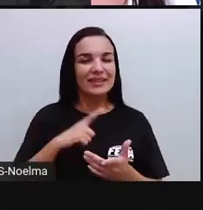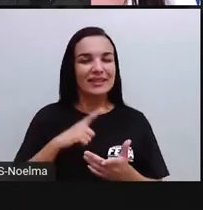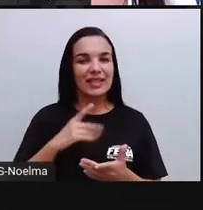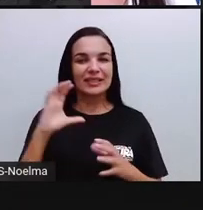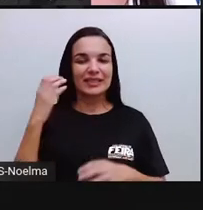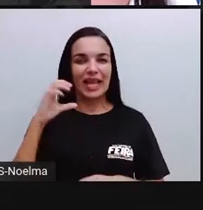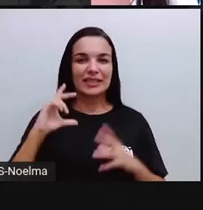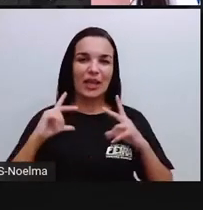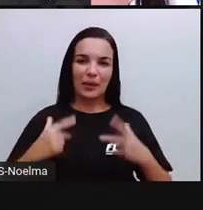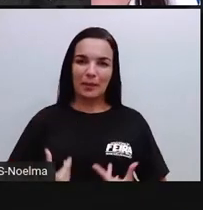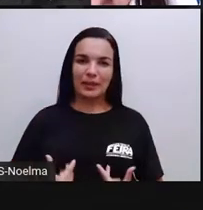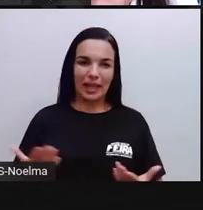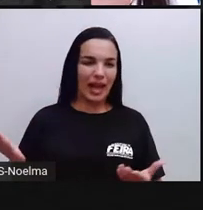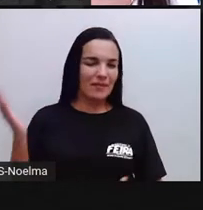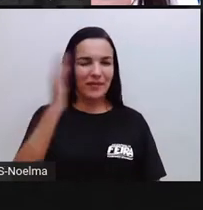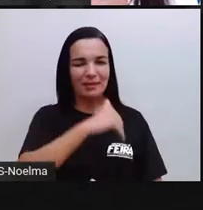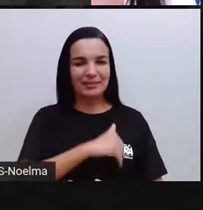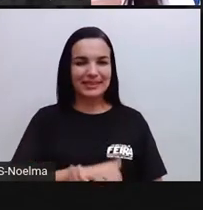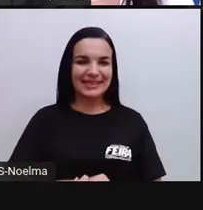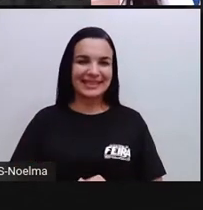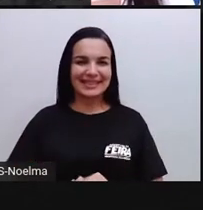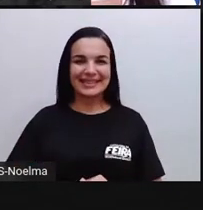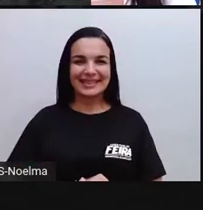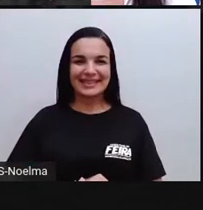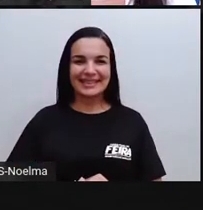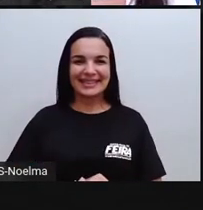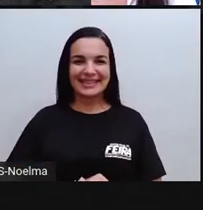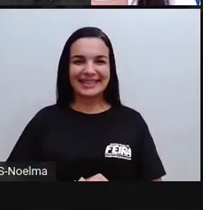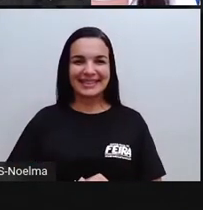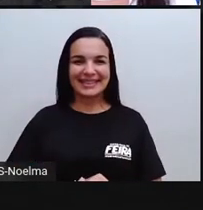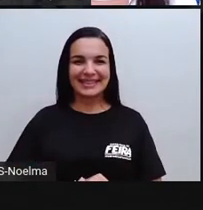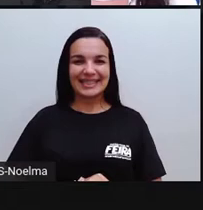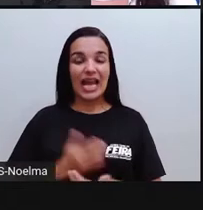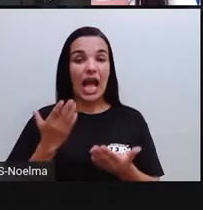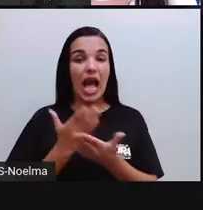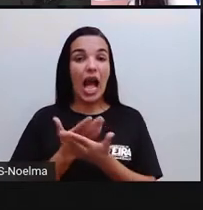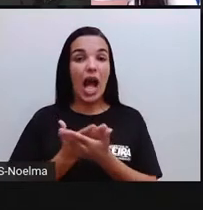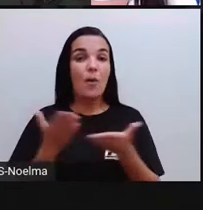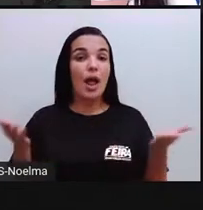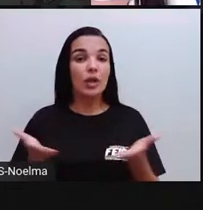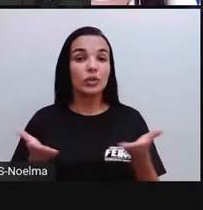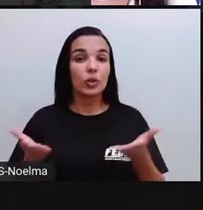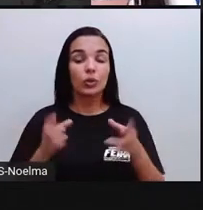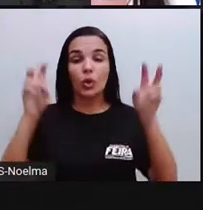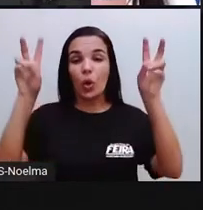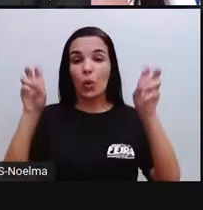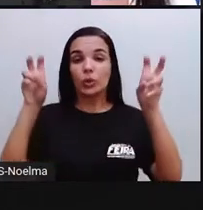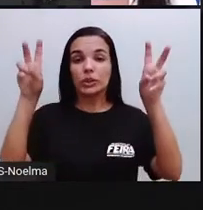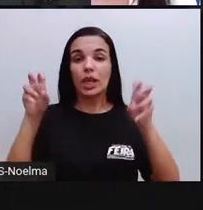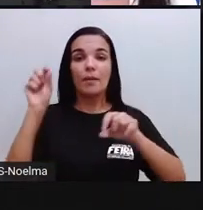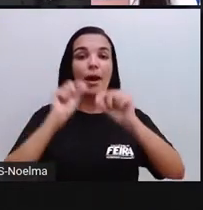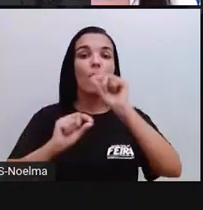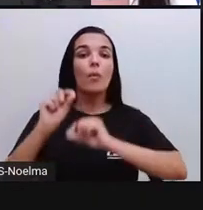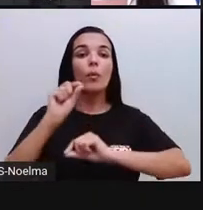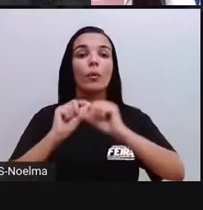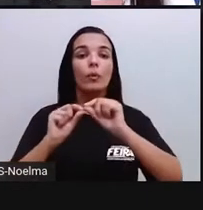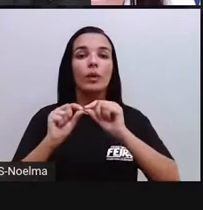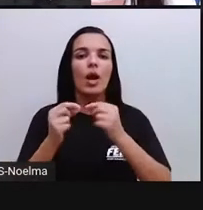ciências humanas. Vamos para a aula? Na aula de hoje nós falaremos sobre o